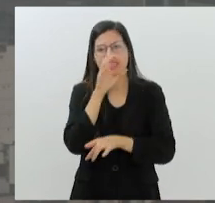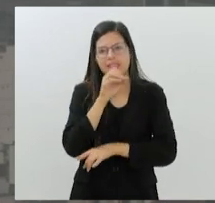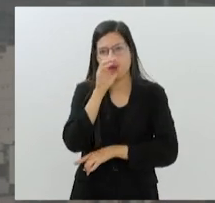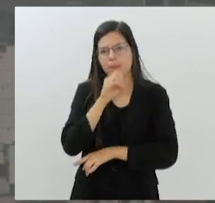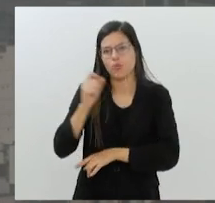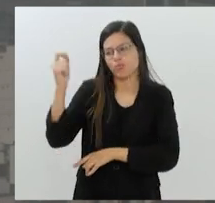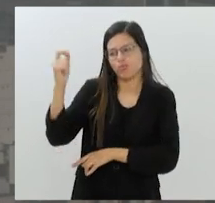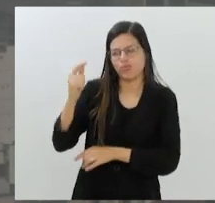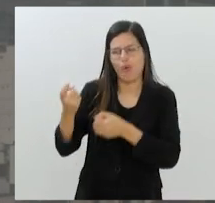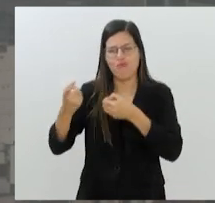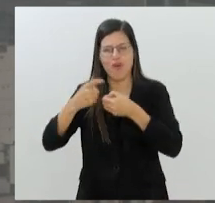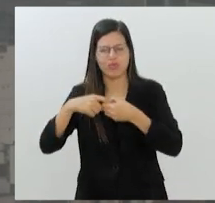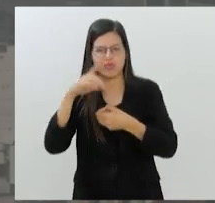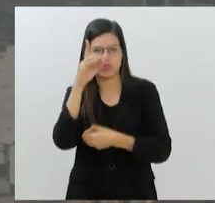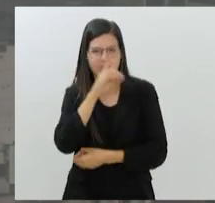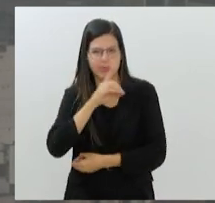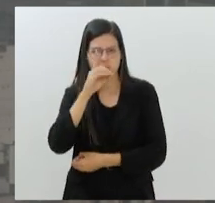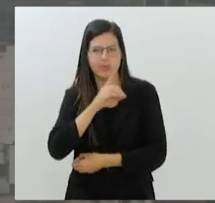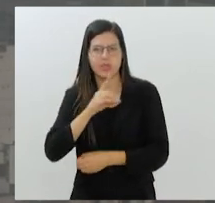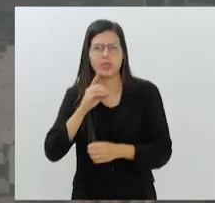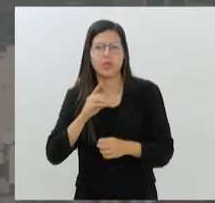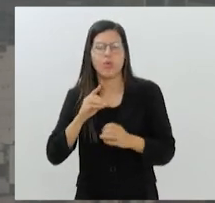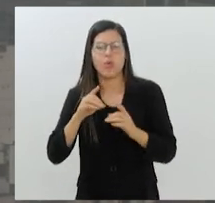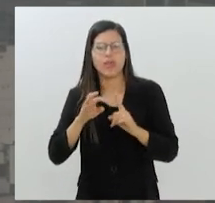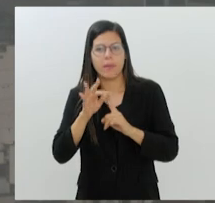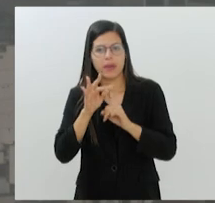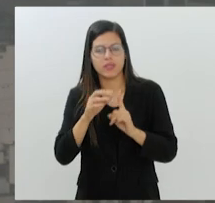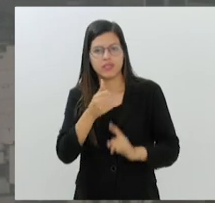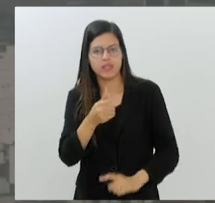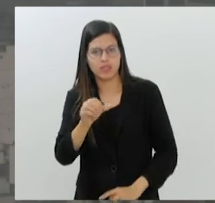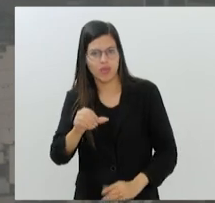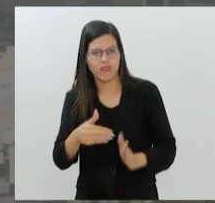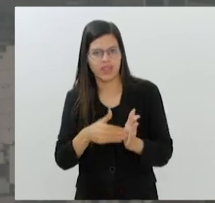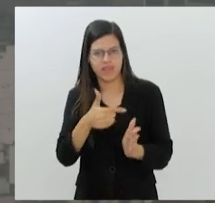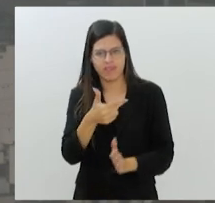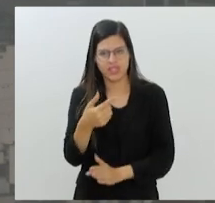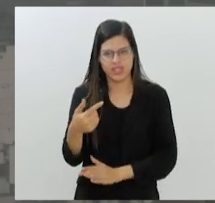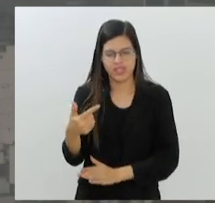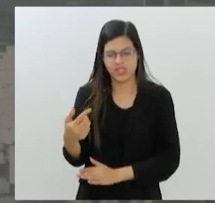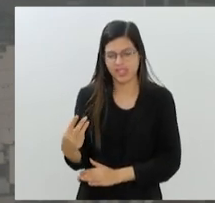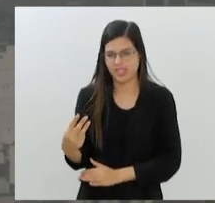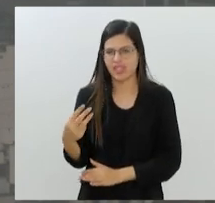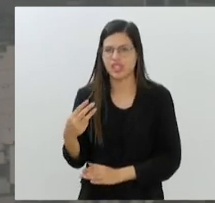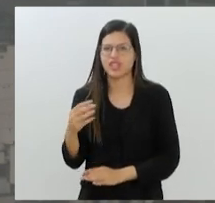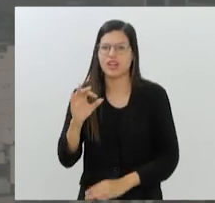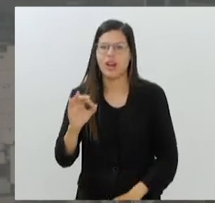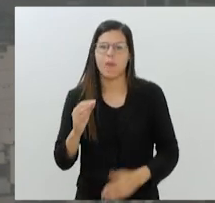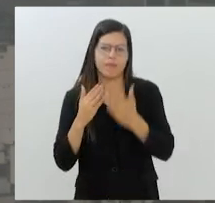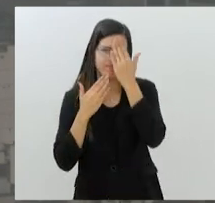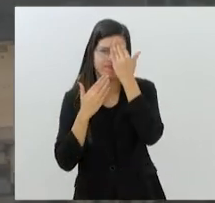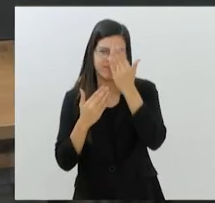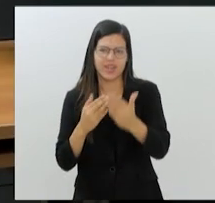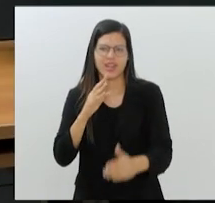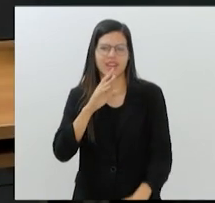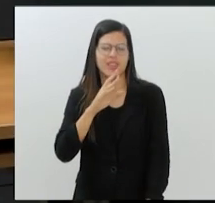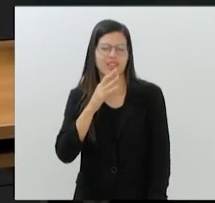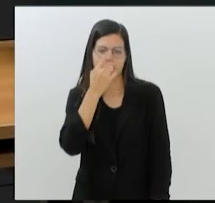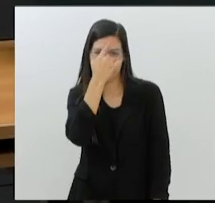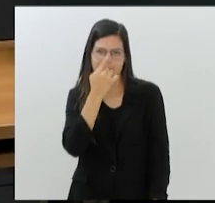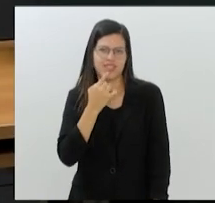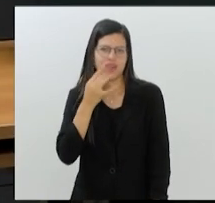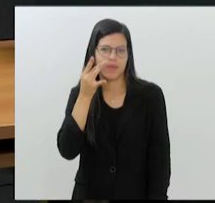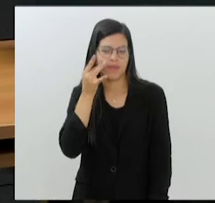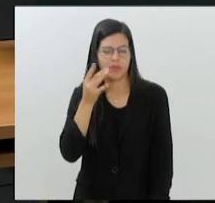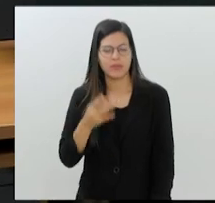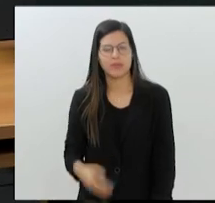domingo. As temperaturas oscilam entre 19 e 23 graus. Obrigado, Rodrigo Melo, pelas imagens ao vivo. O